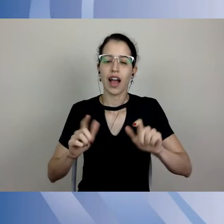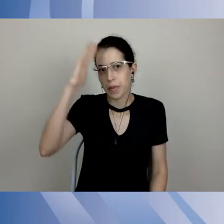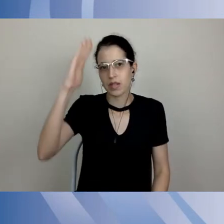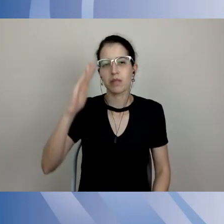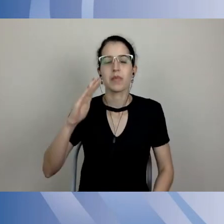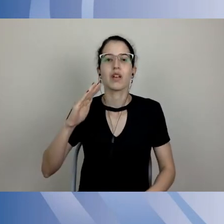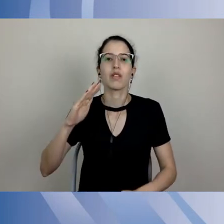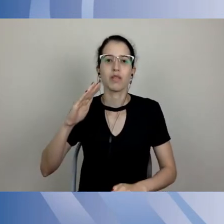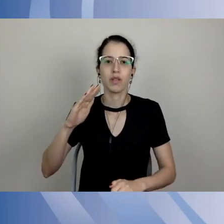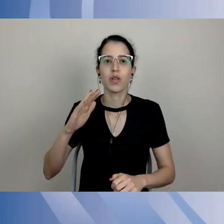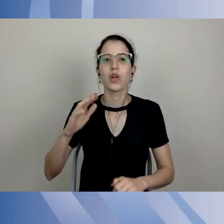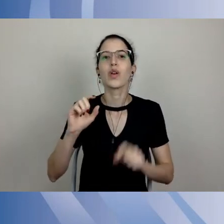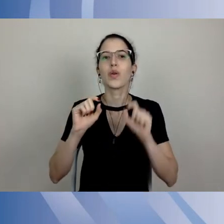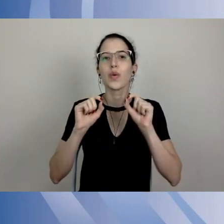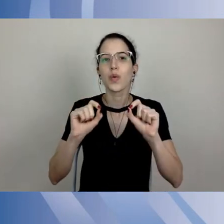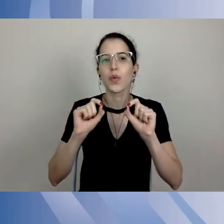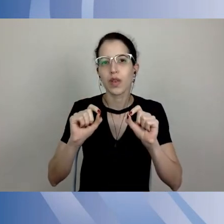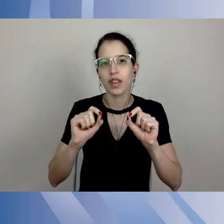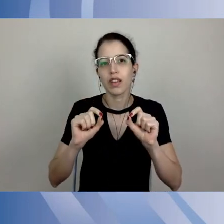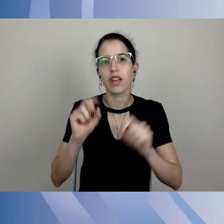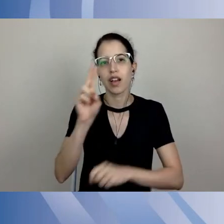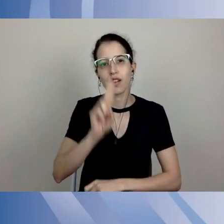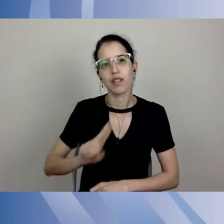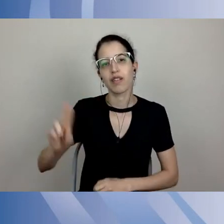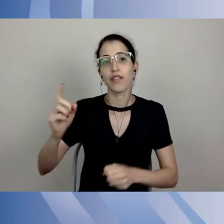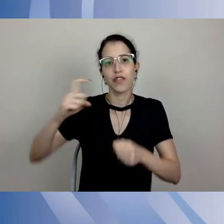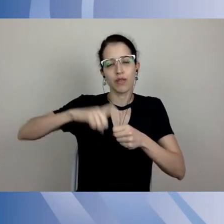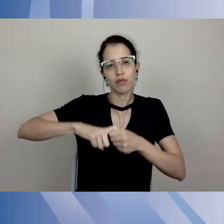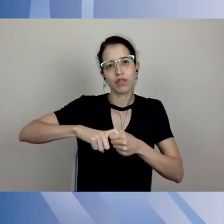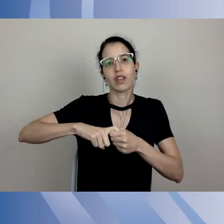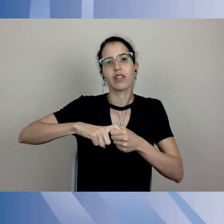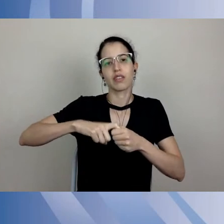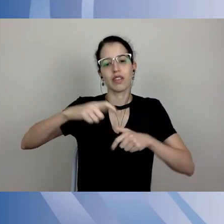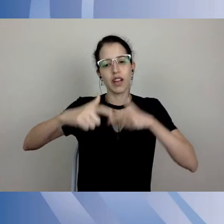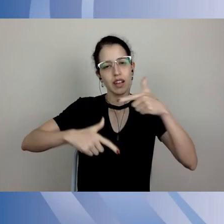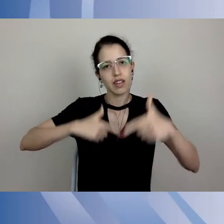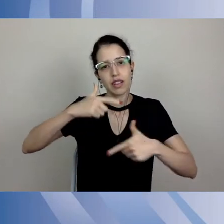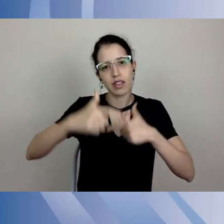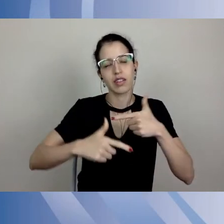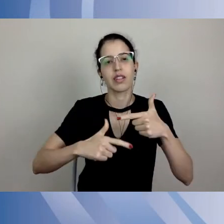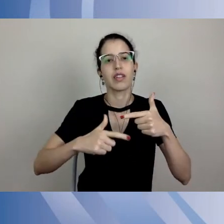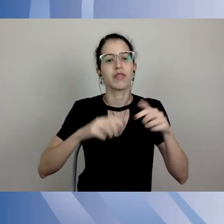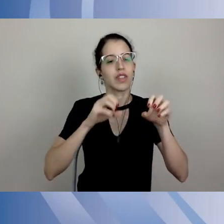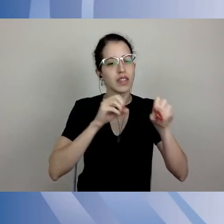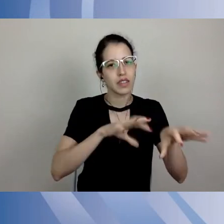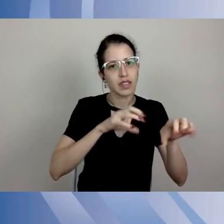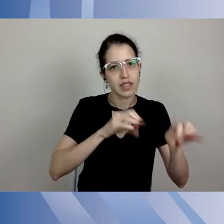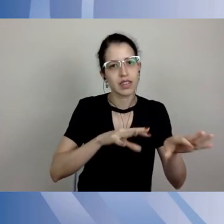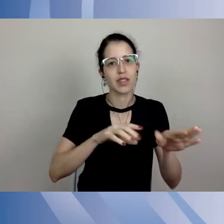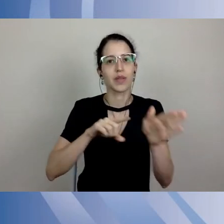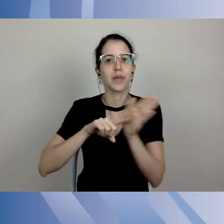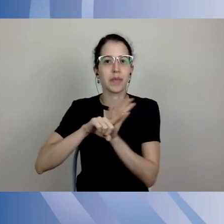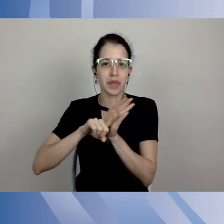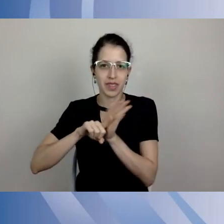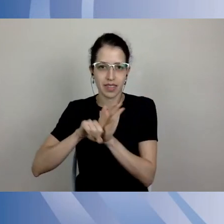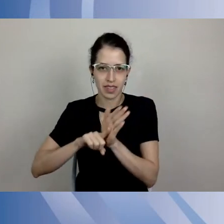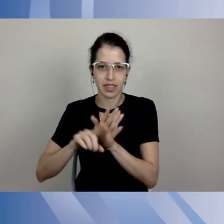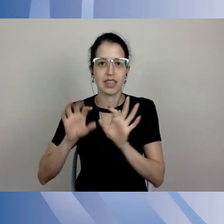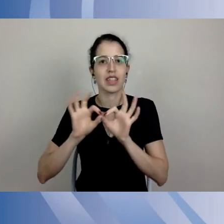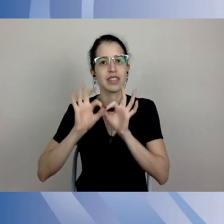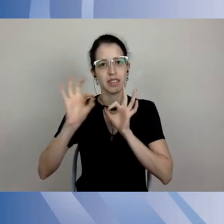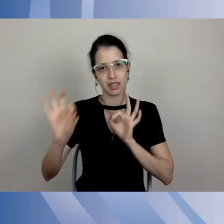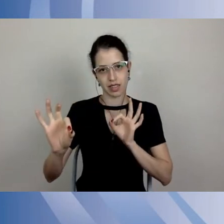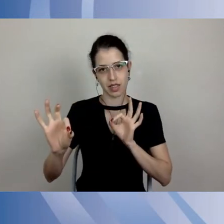volte a funcionar, no seu ensino, na sua pesquisa, na sua extensão, mas fazer isso com o compromisso de